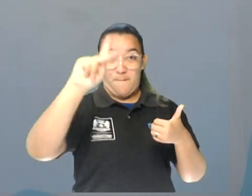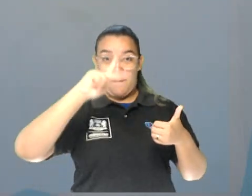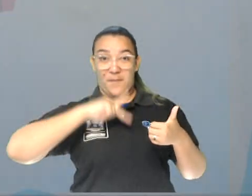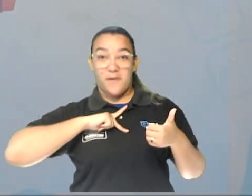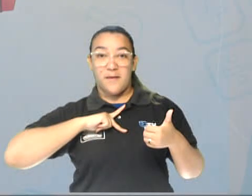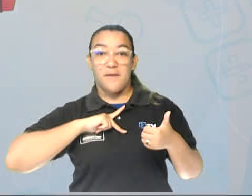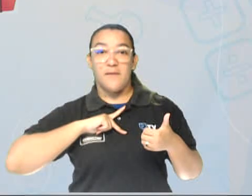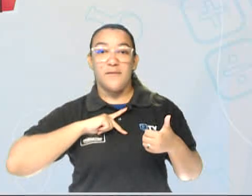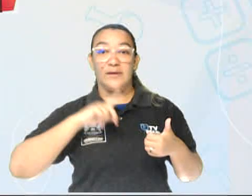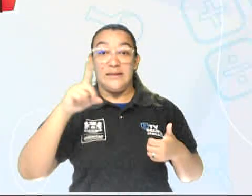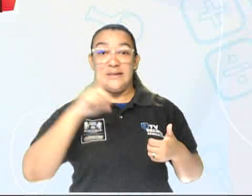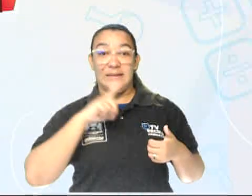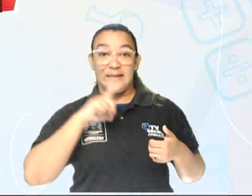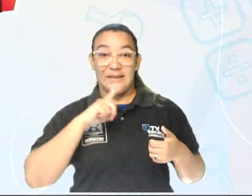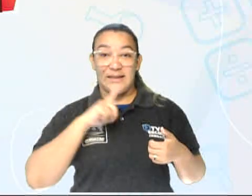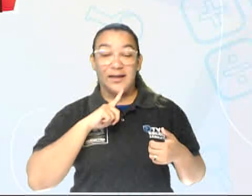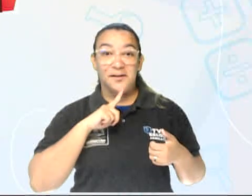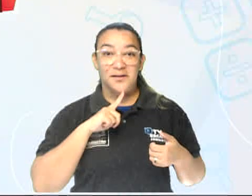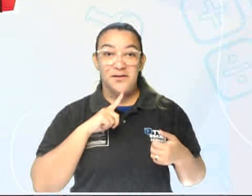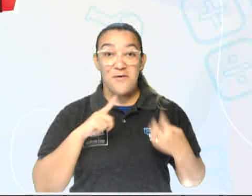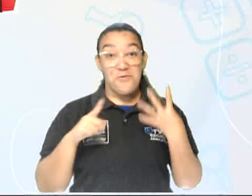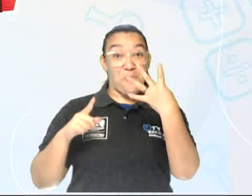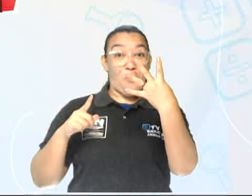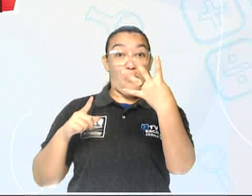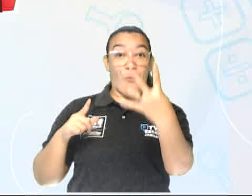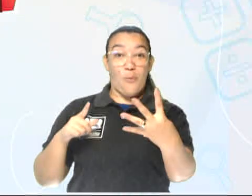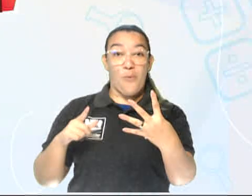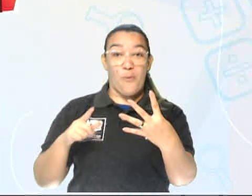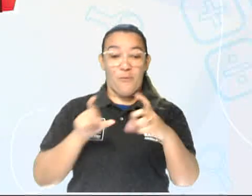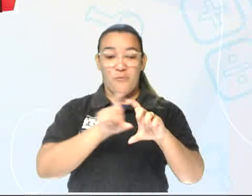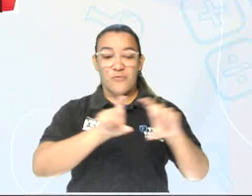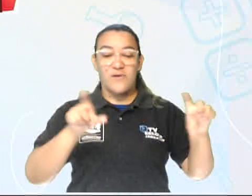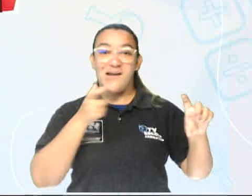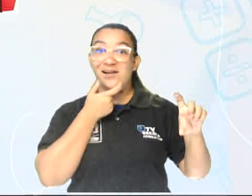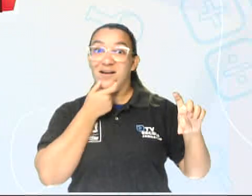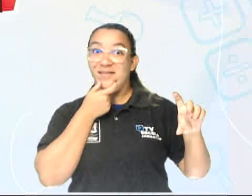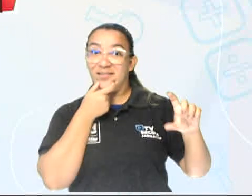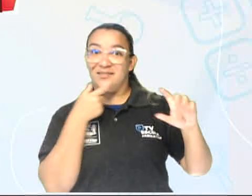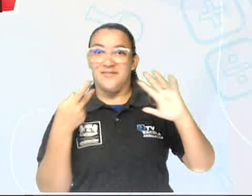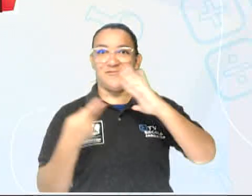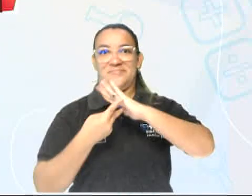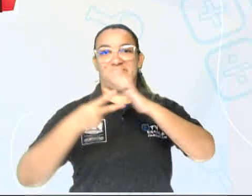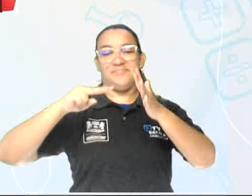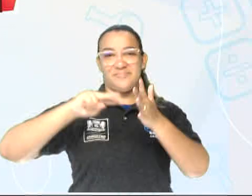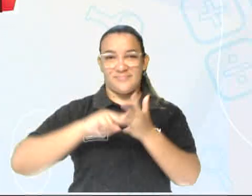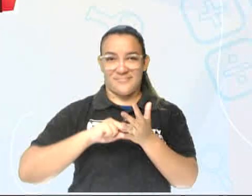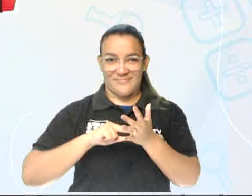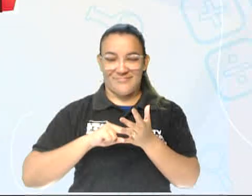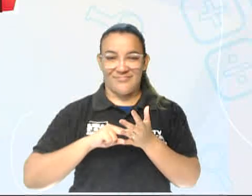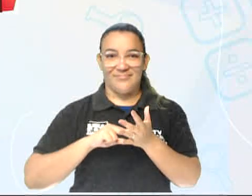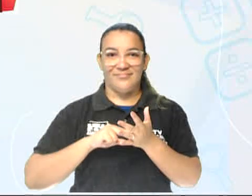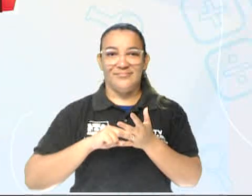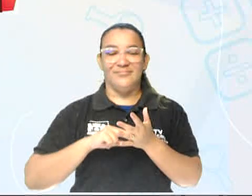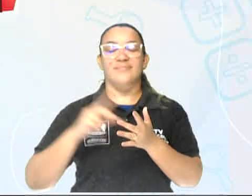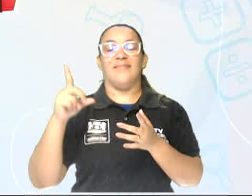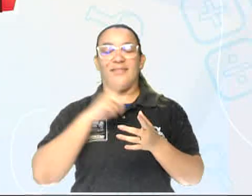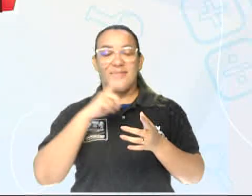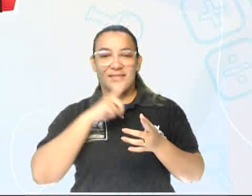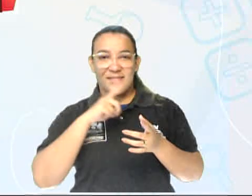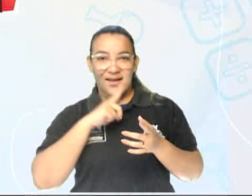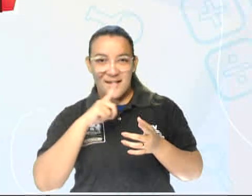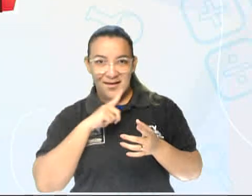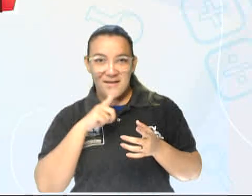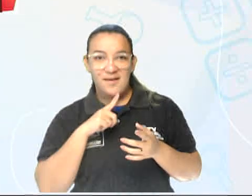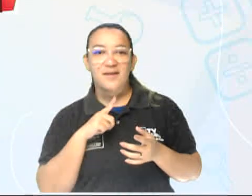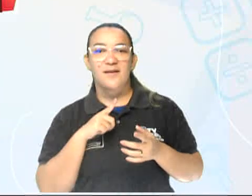there are four snack bars in my neighborhood. Estou dizendo o quê? Que aí existem ou